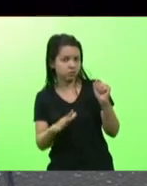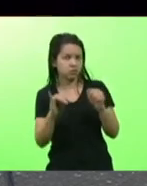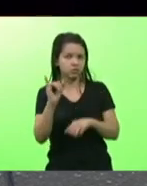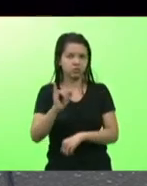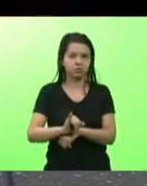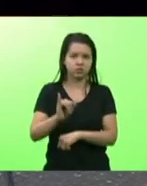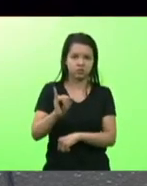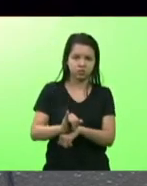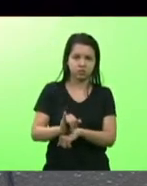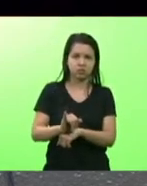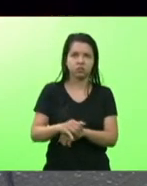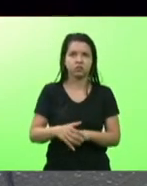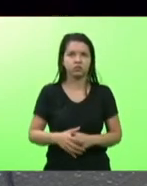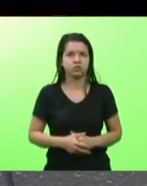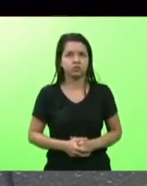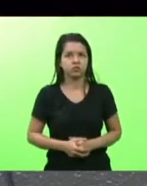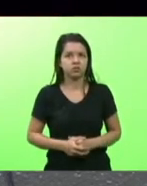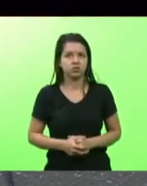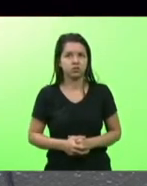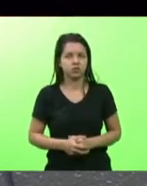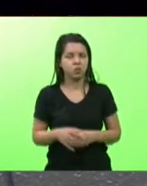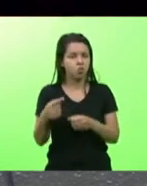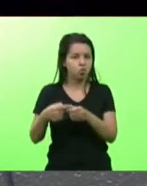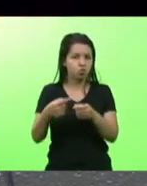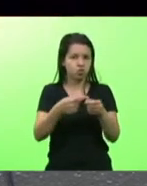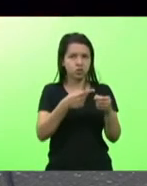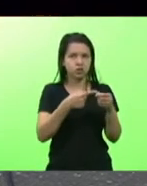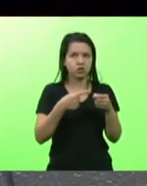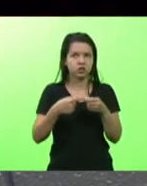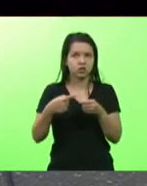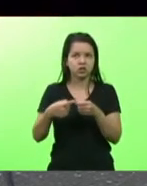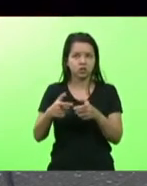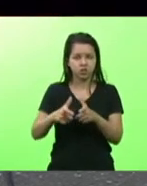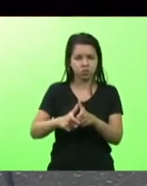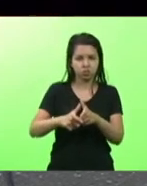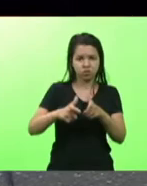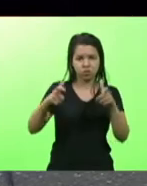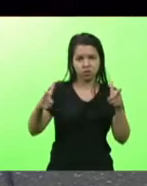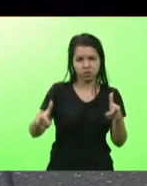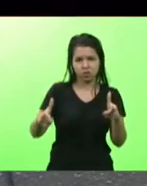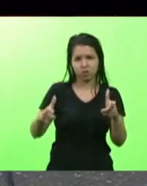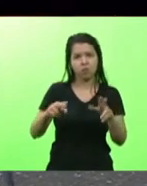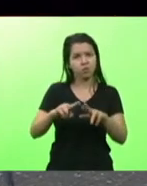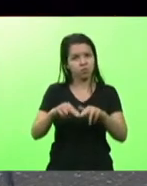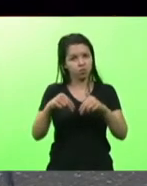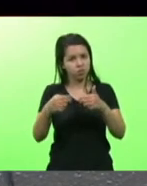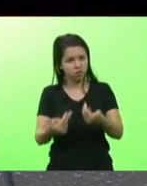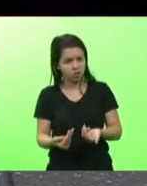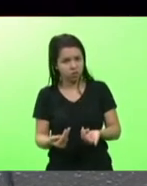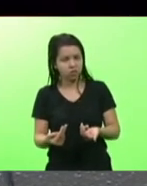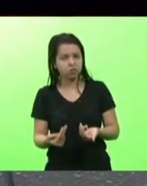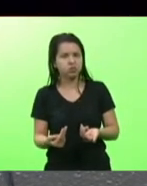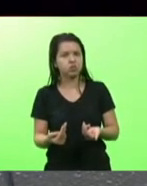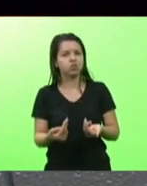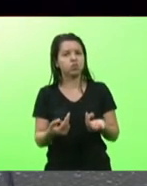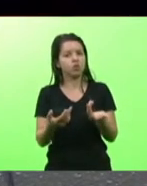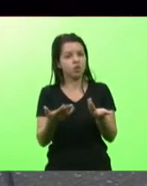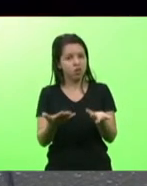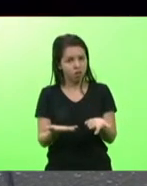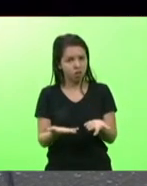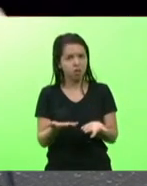só para os municípios grandes por isso eu chamo